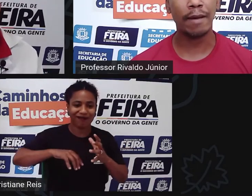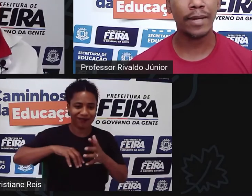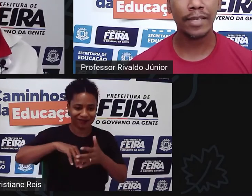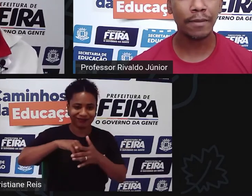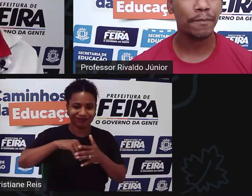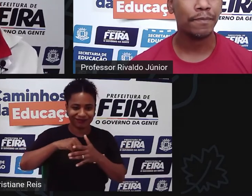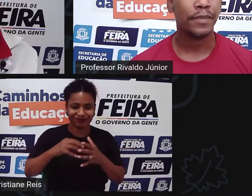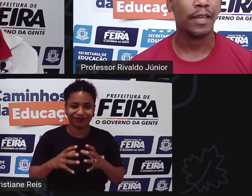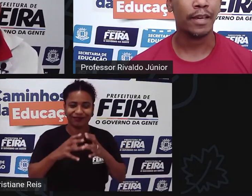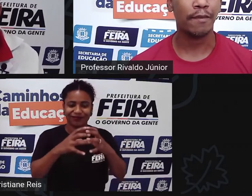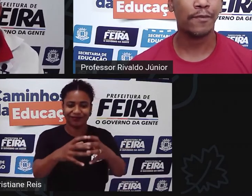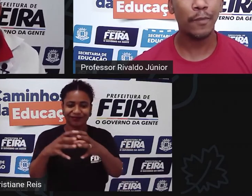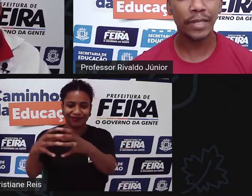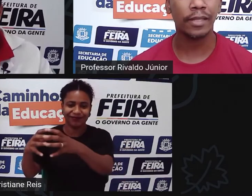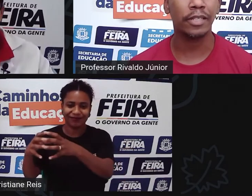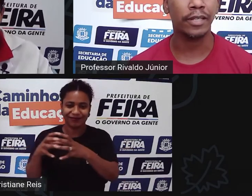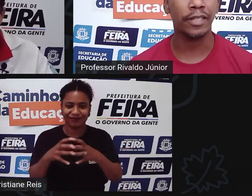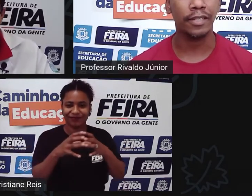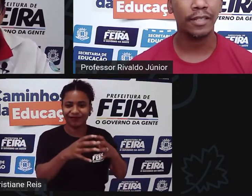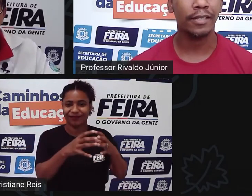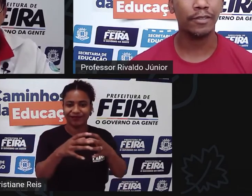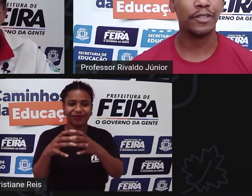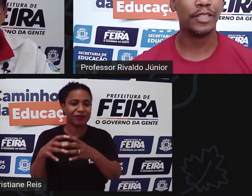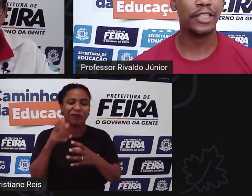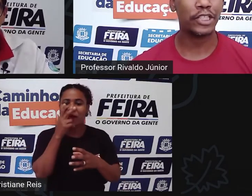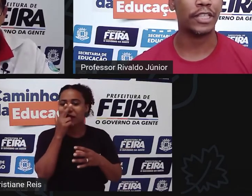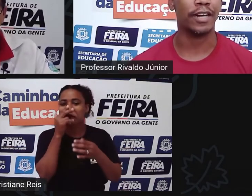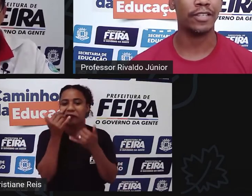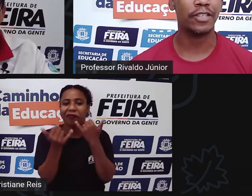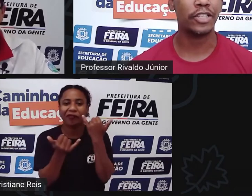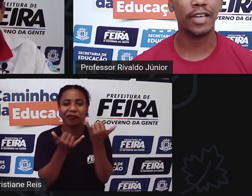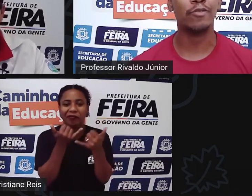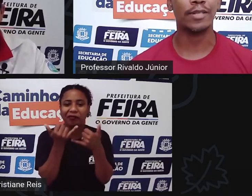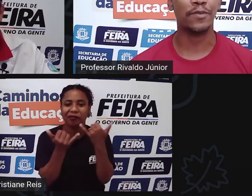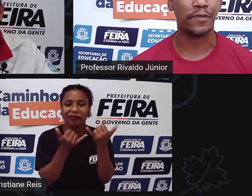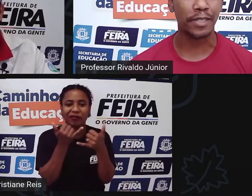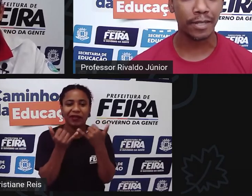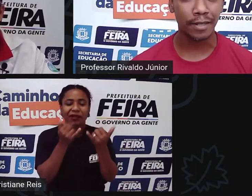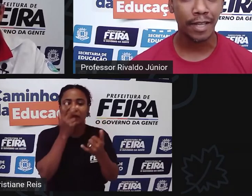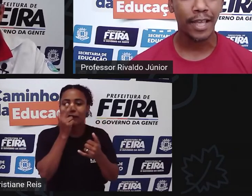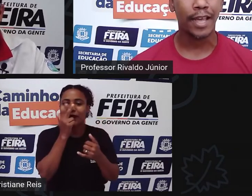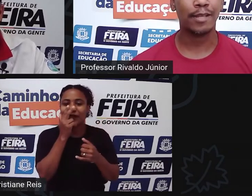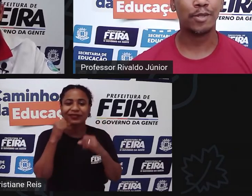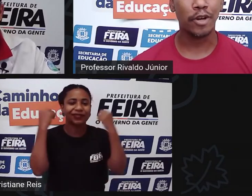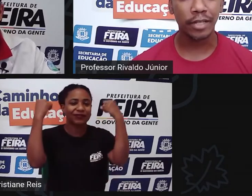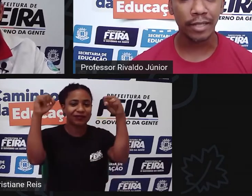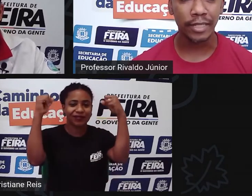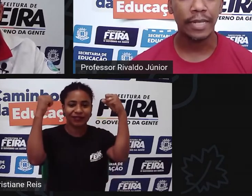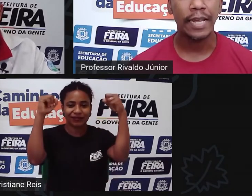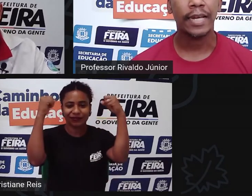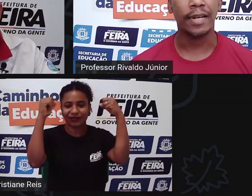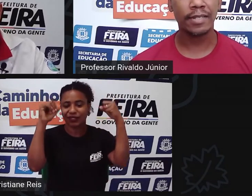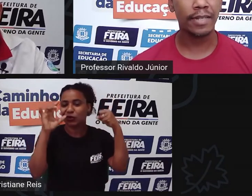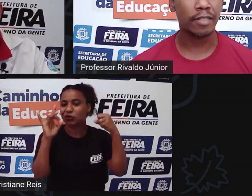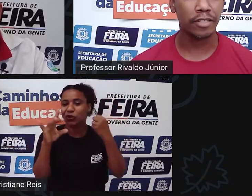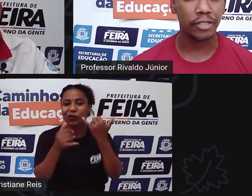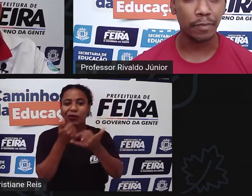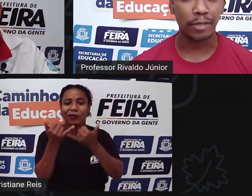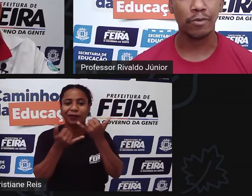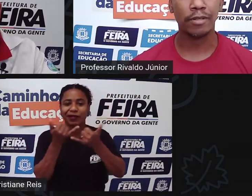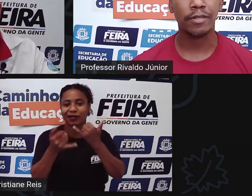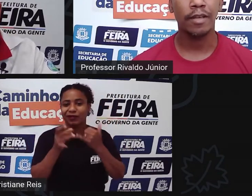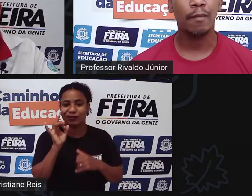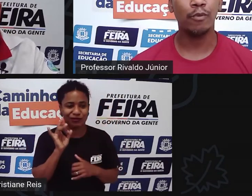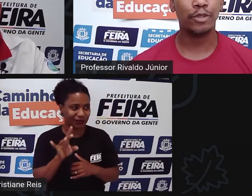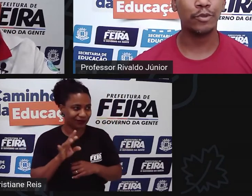isso acaba que fomentando aquilo ali dando identidade de que a educação física é só aquilo ali graças a Deus a gente